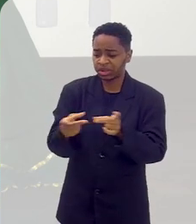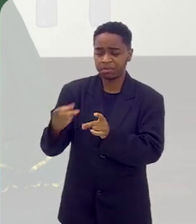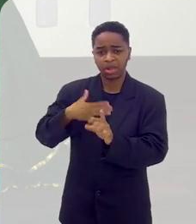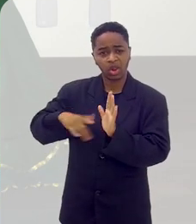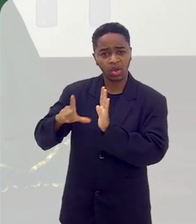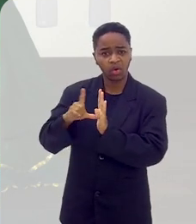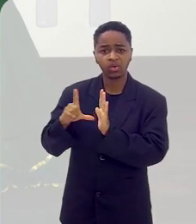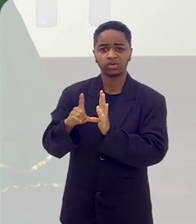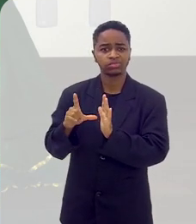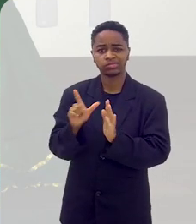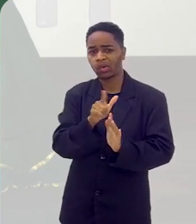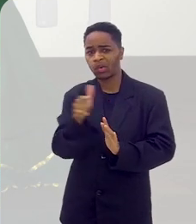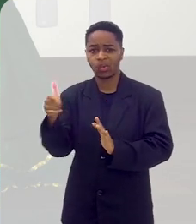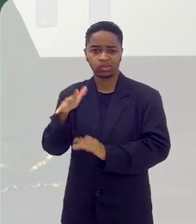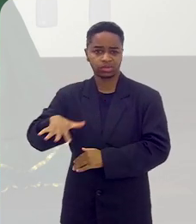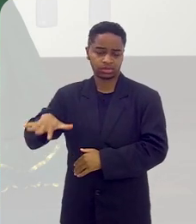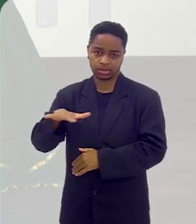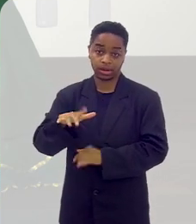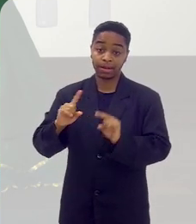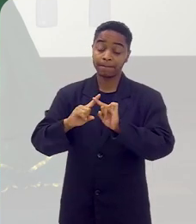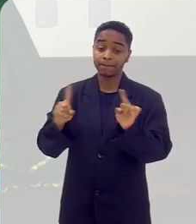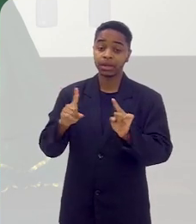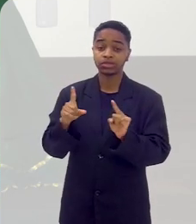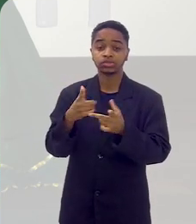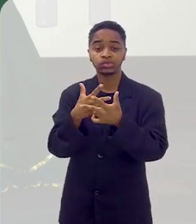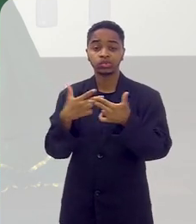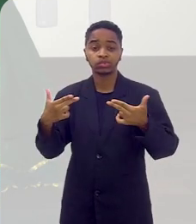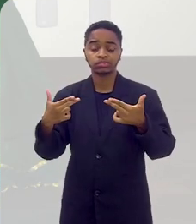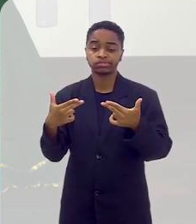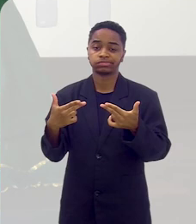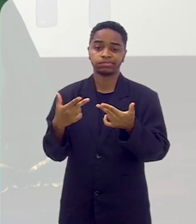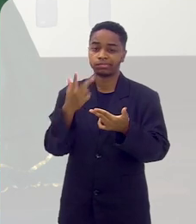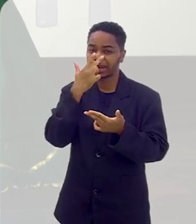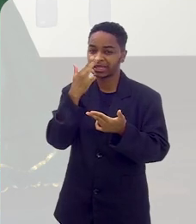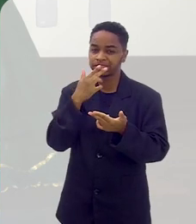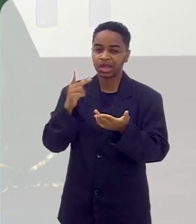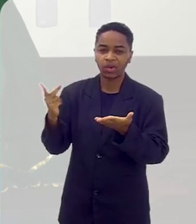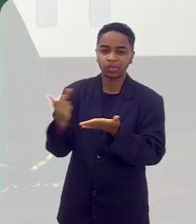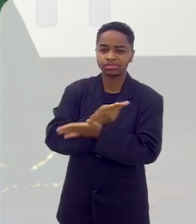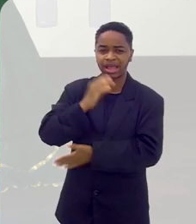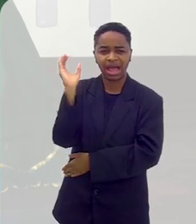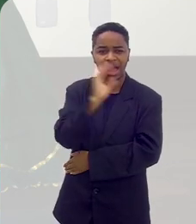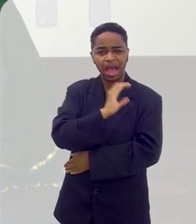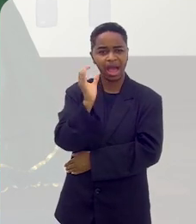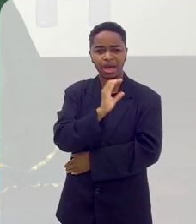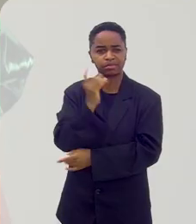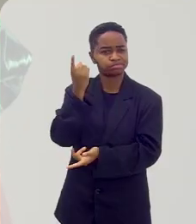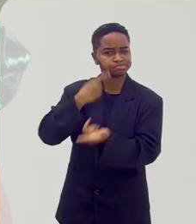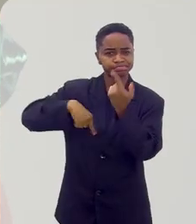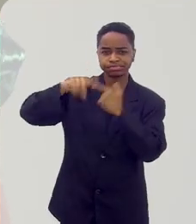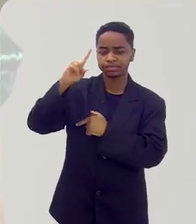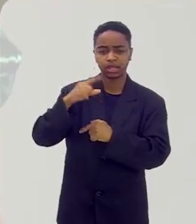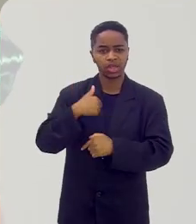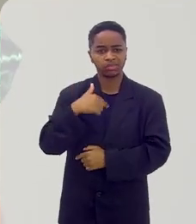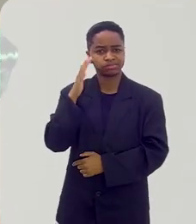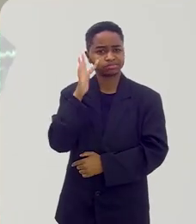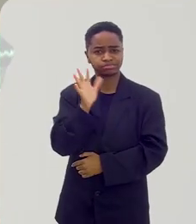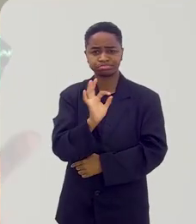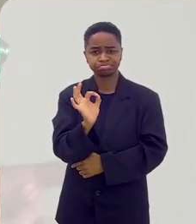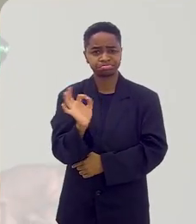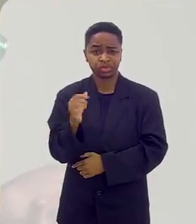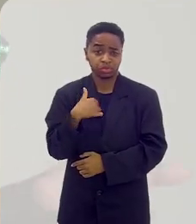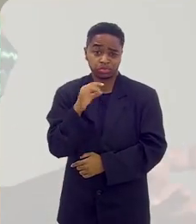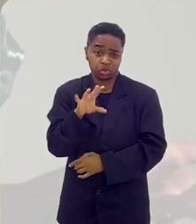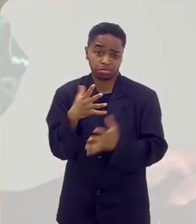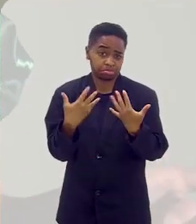tinha minha loja, eu trabalhava na minha loja, era outro ramo. Mas as coisas aconteciam assim, numa velocidade. E de uma forma que